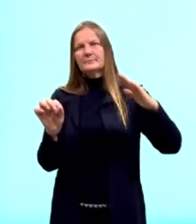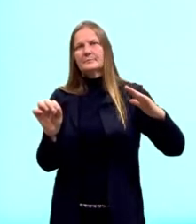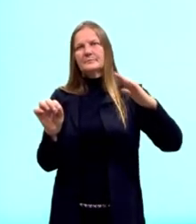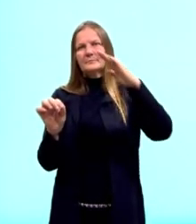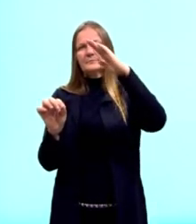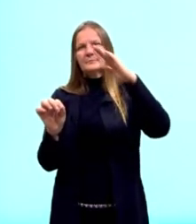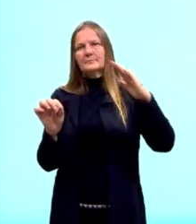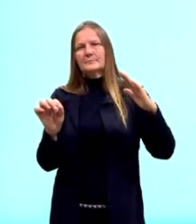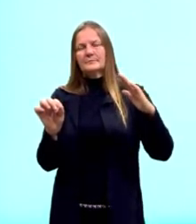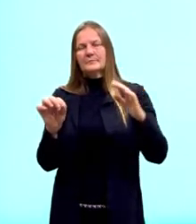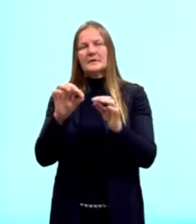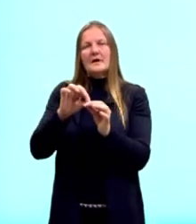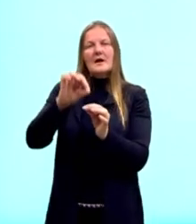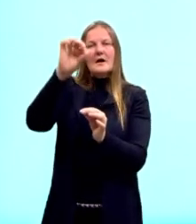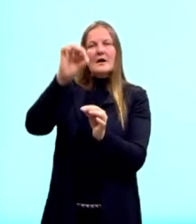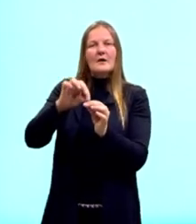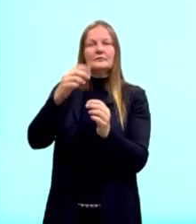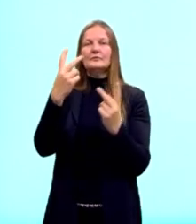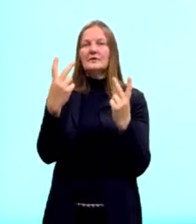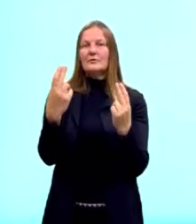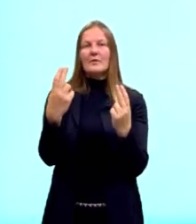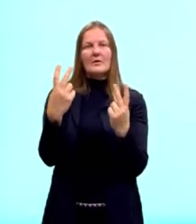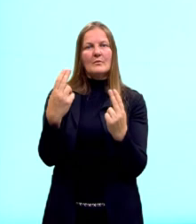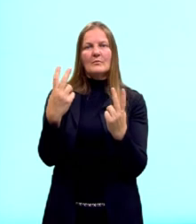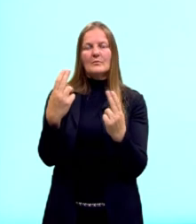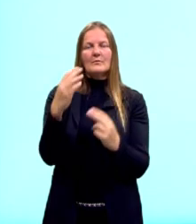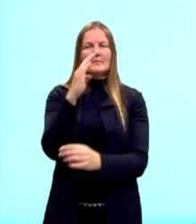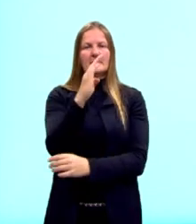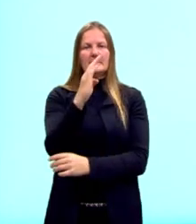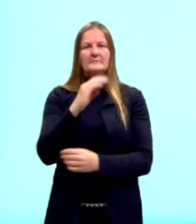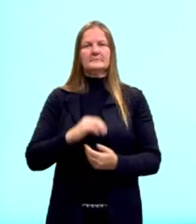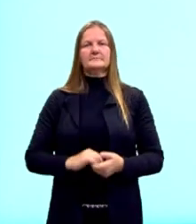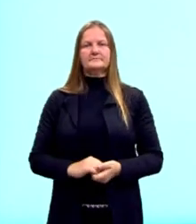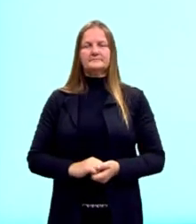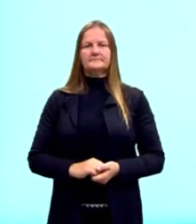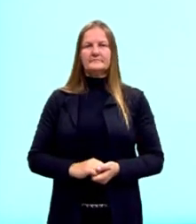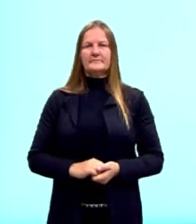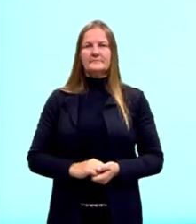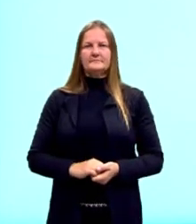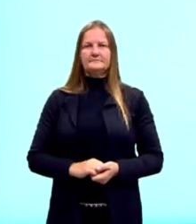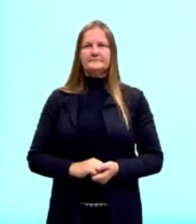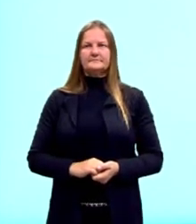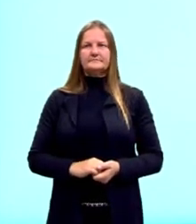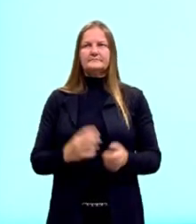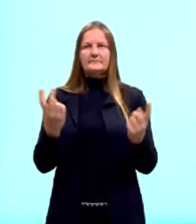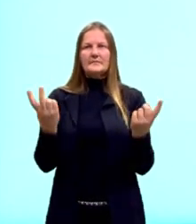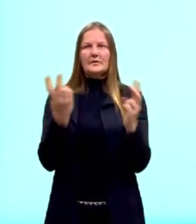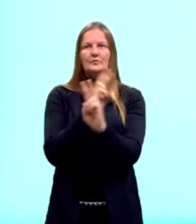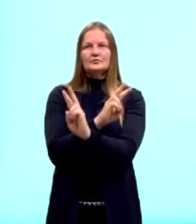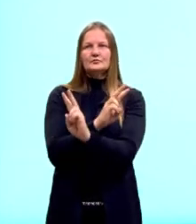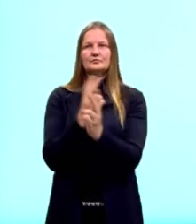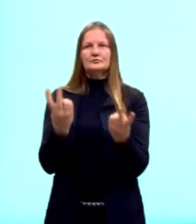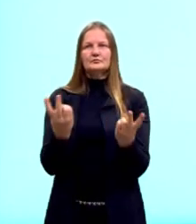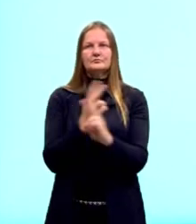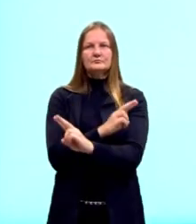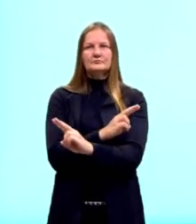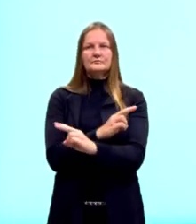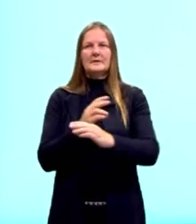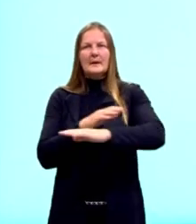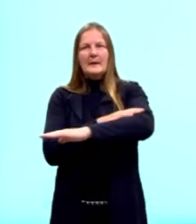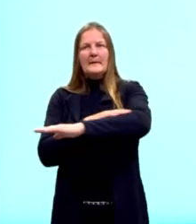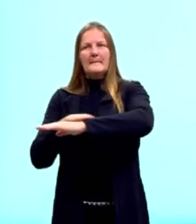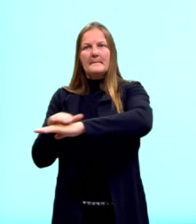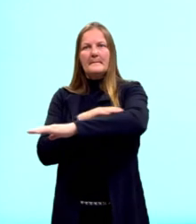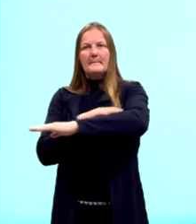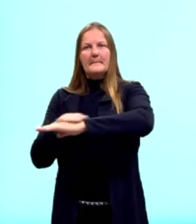a altura coincide, então, com o cateto B. Então, teríamos a situação inversa, né? A nossa base